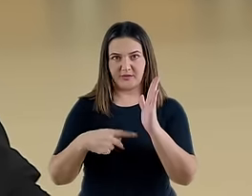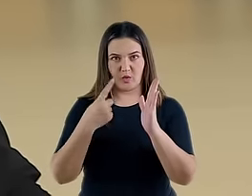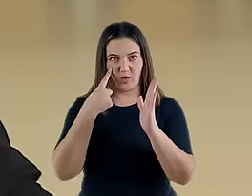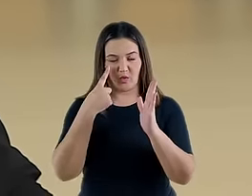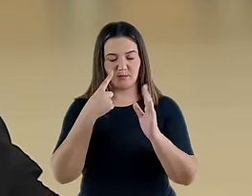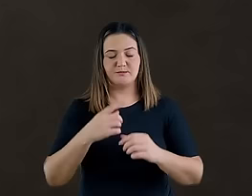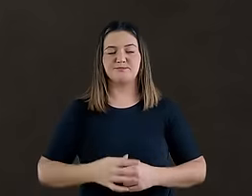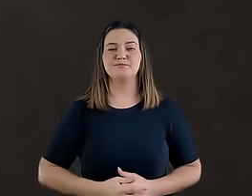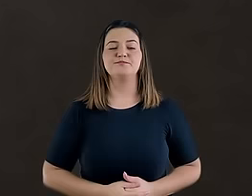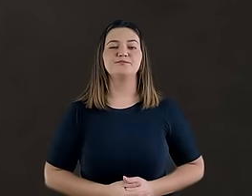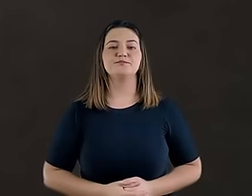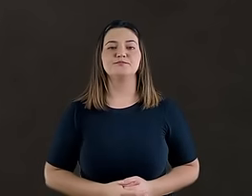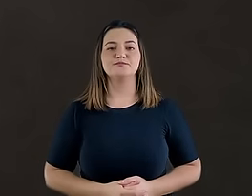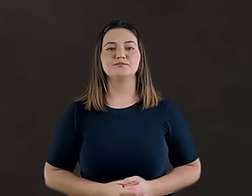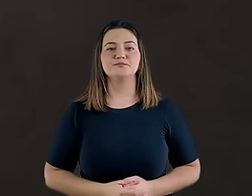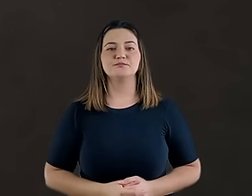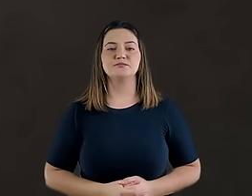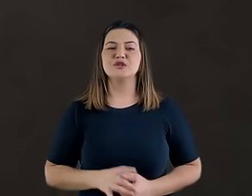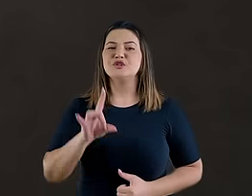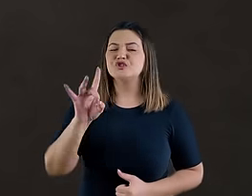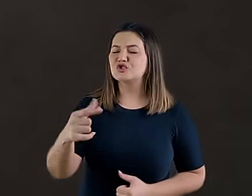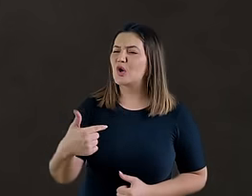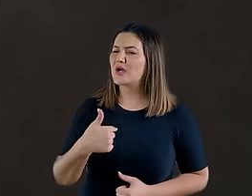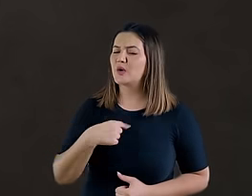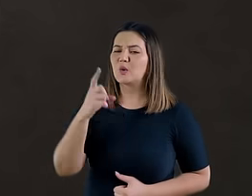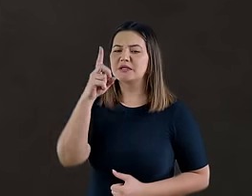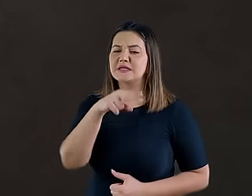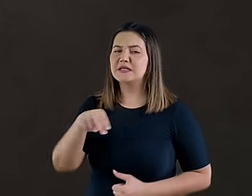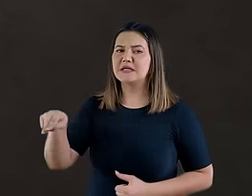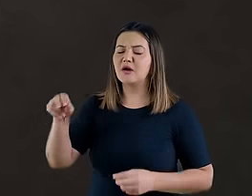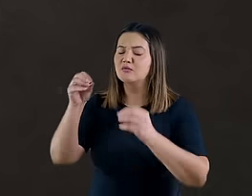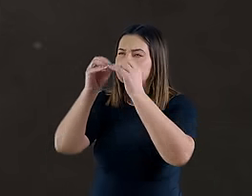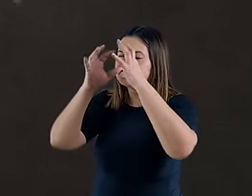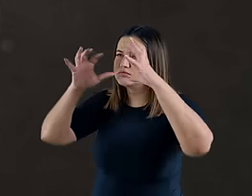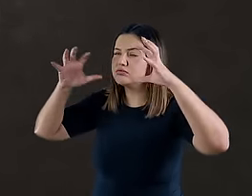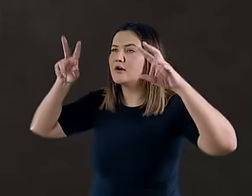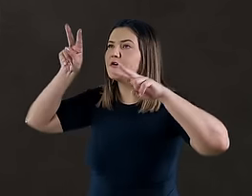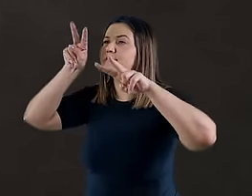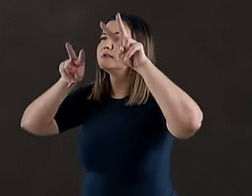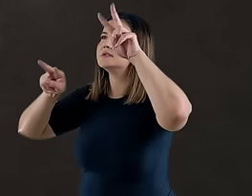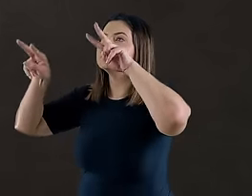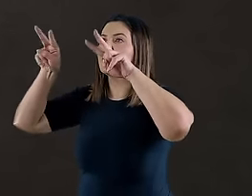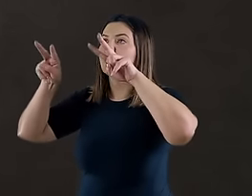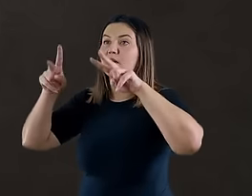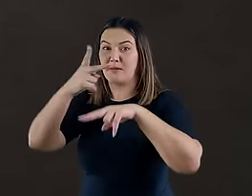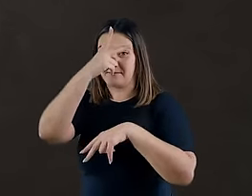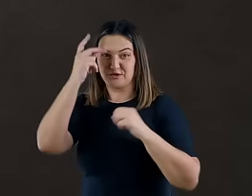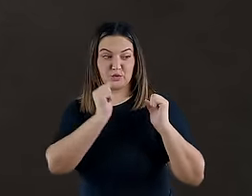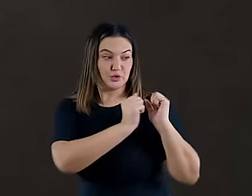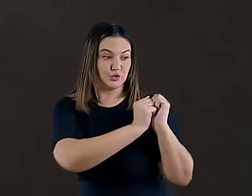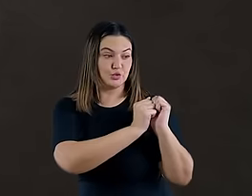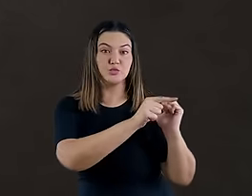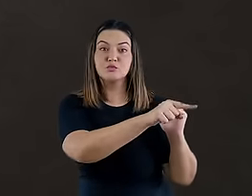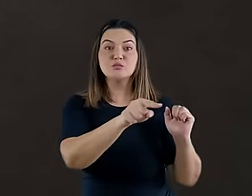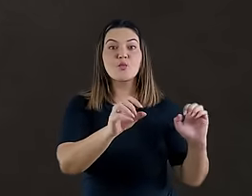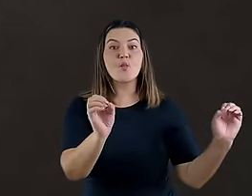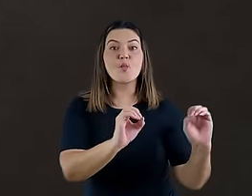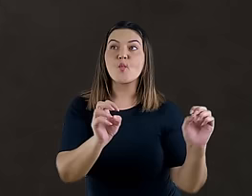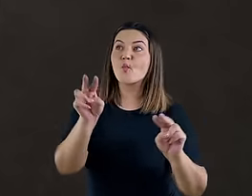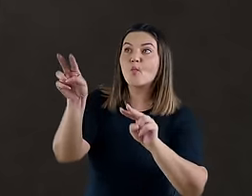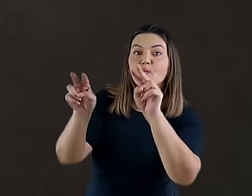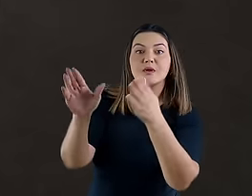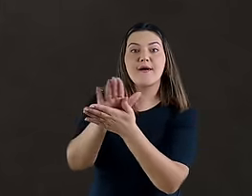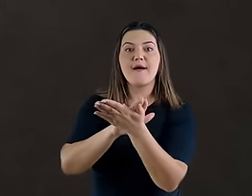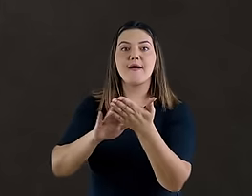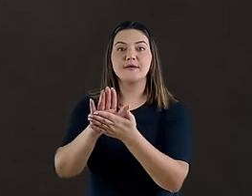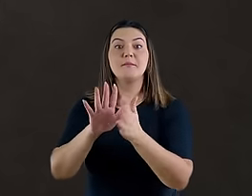Preste atenção no que diz Daniel. Só eu, Daniel, tive aquela visão. Os homens que estavam comigo nada viram, mas